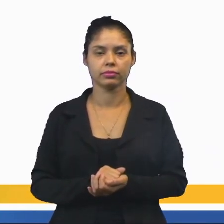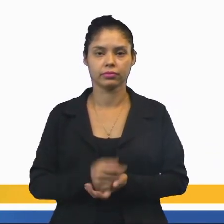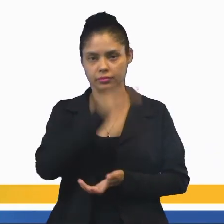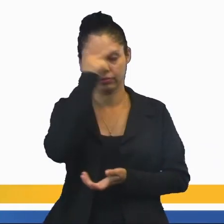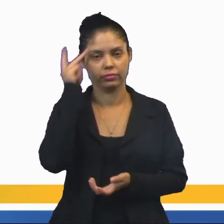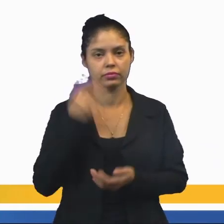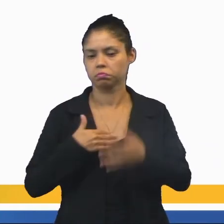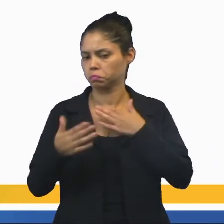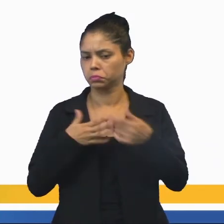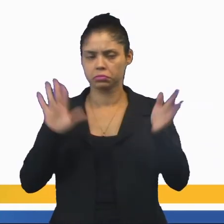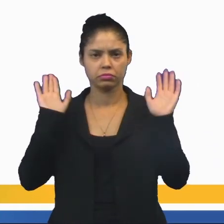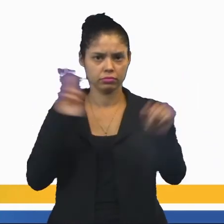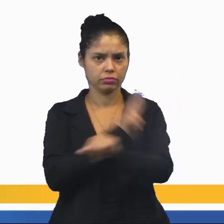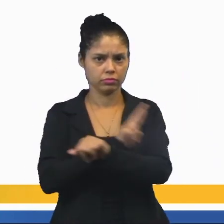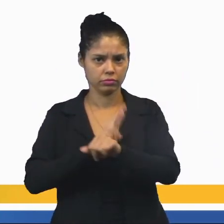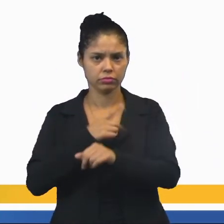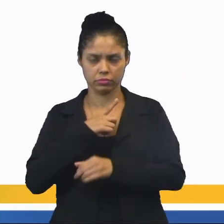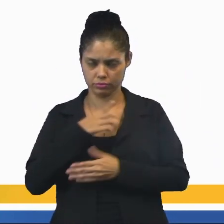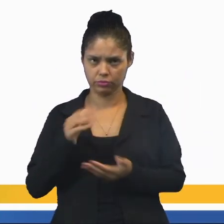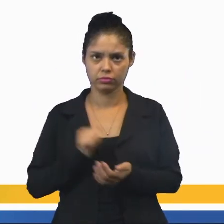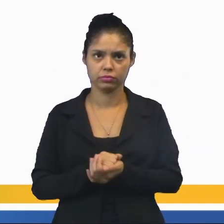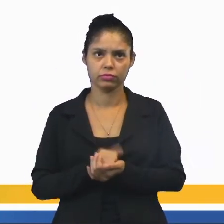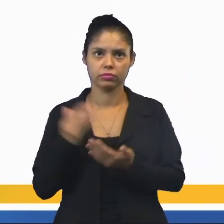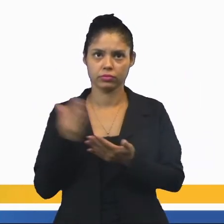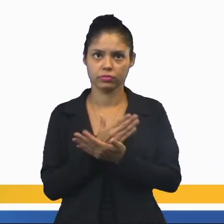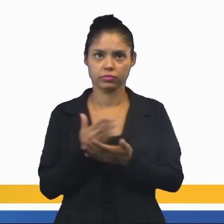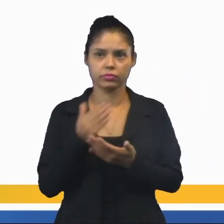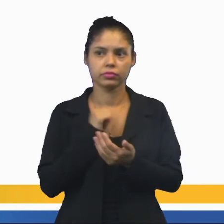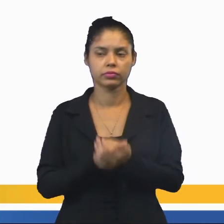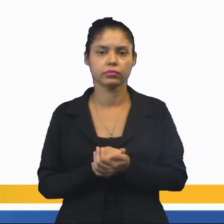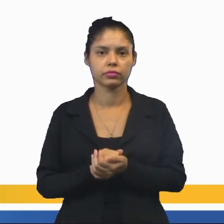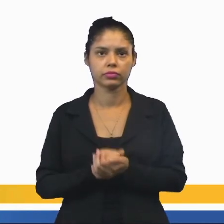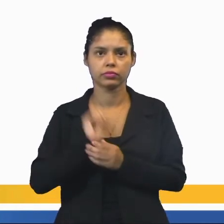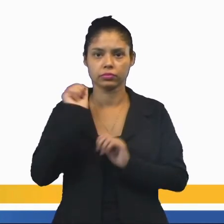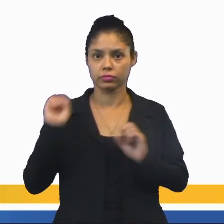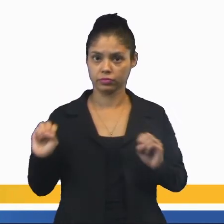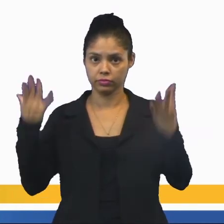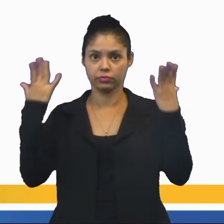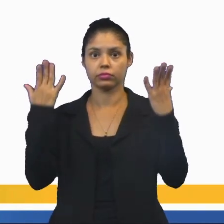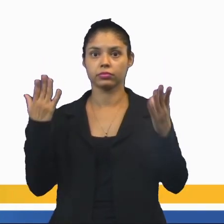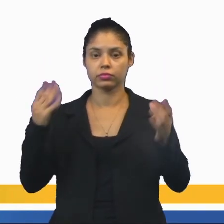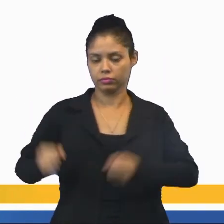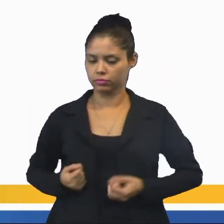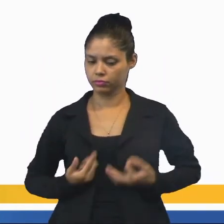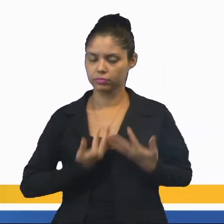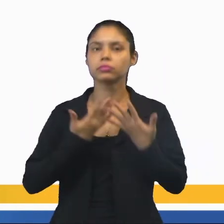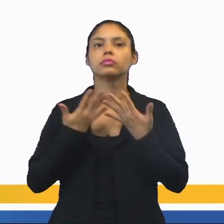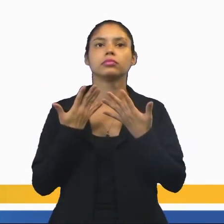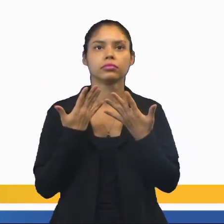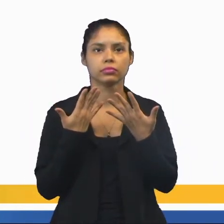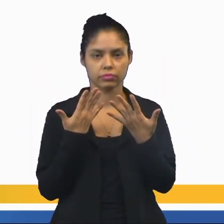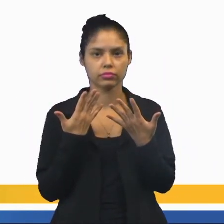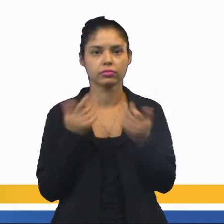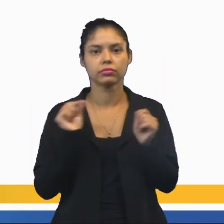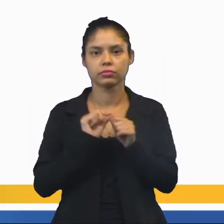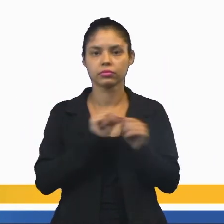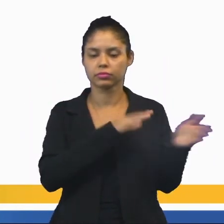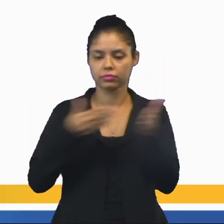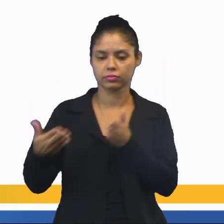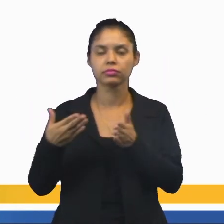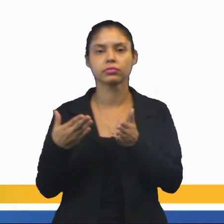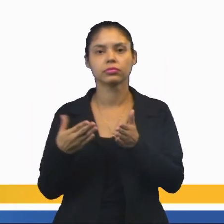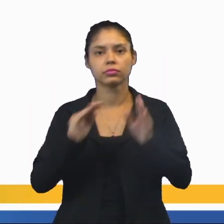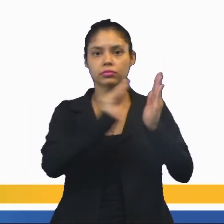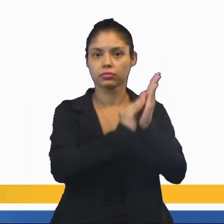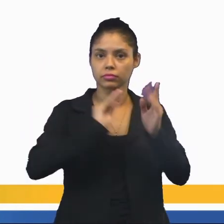pessoas, independente da religião que elas têm. Olha, algumas religiões apresentam celebrações que se incorporaram à cultura e fazem parte do calendário